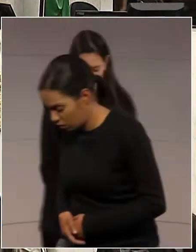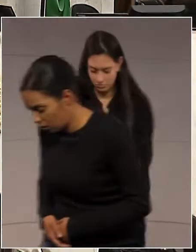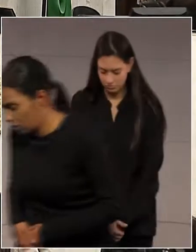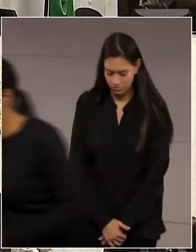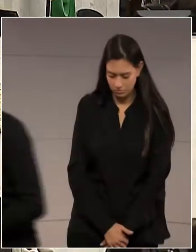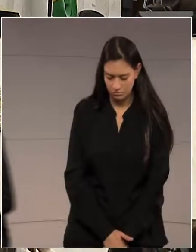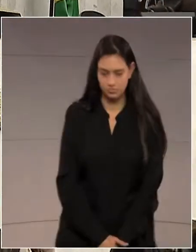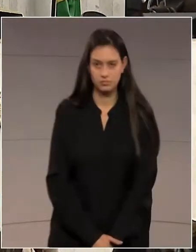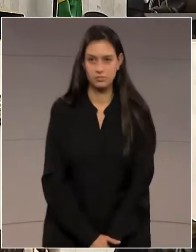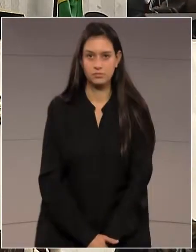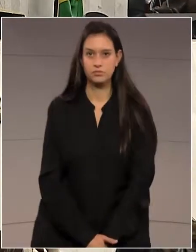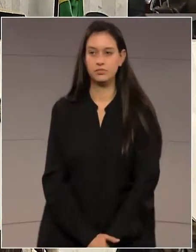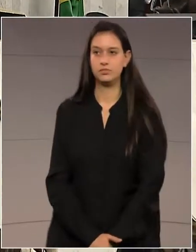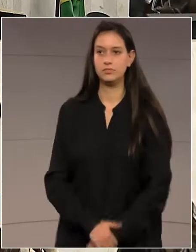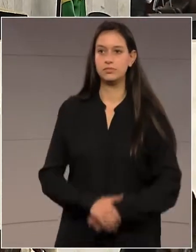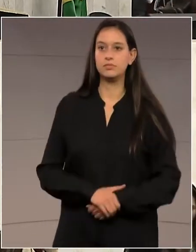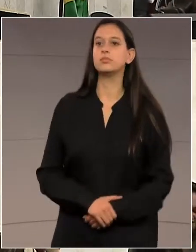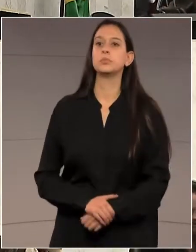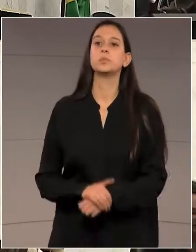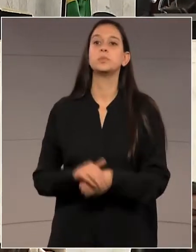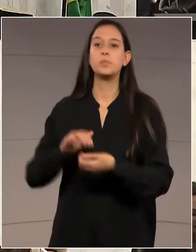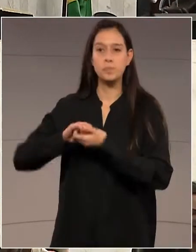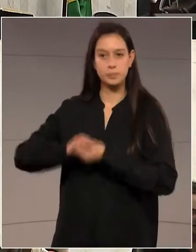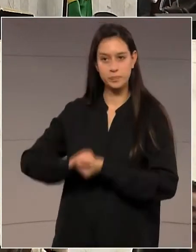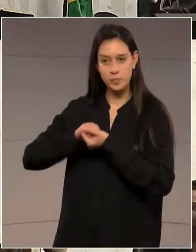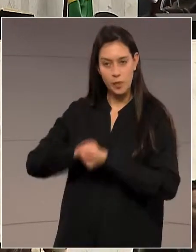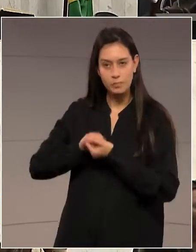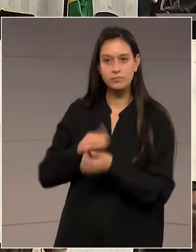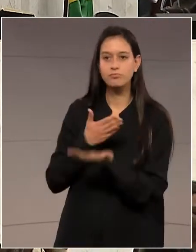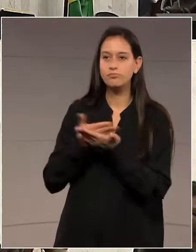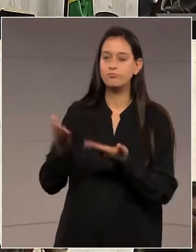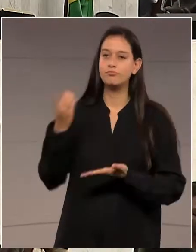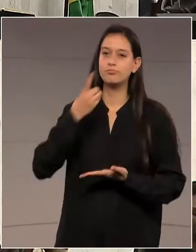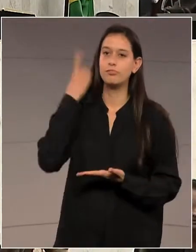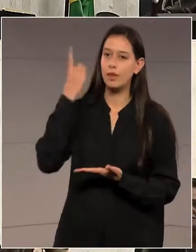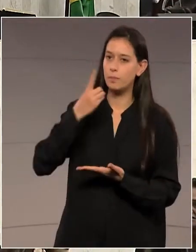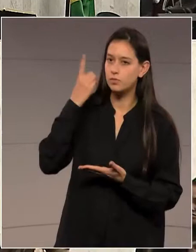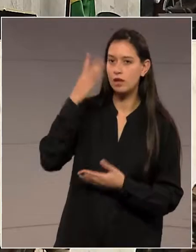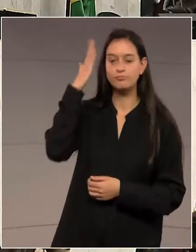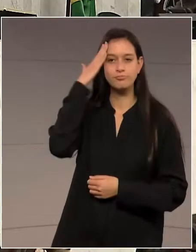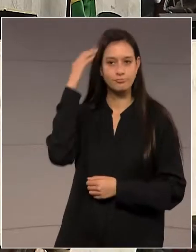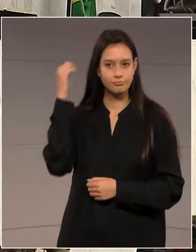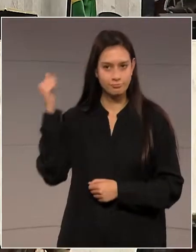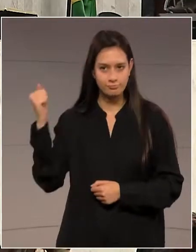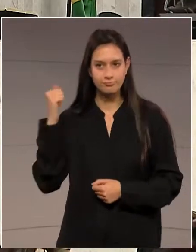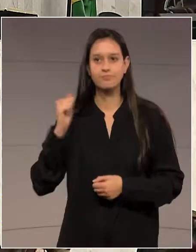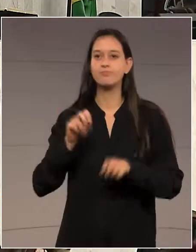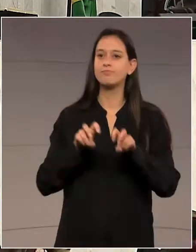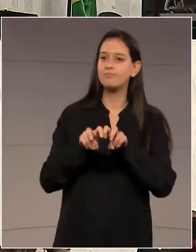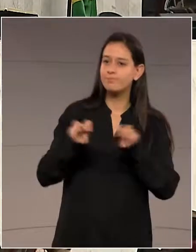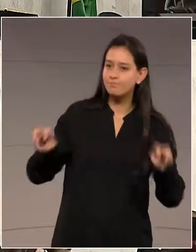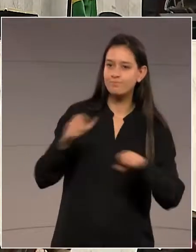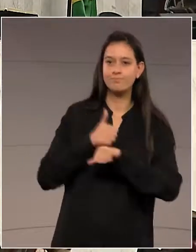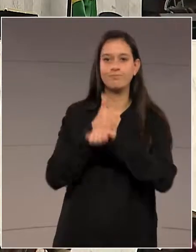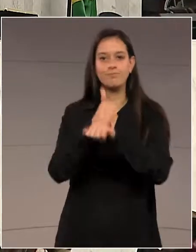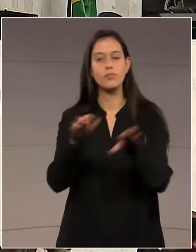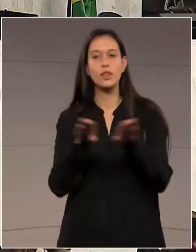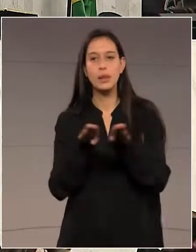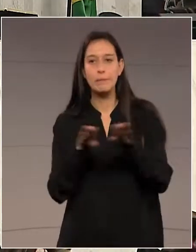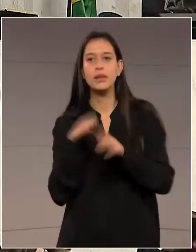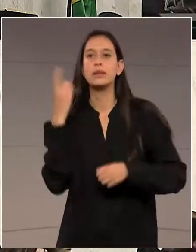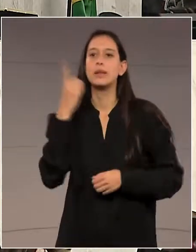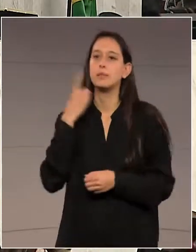Quero cumprimentar a vossa excelência, senhor deputado Traiano, mesa diretora, todos os deputados e deputadas,